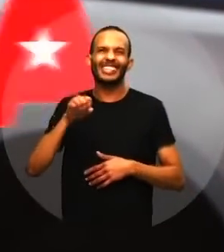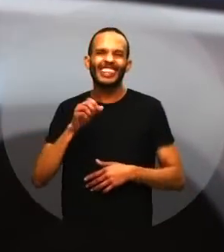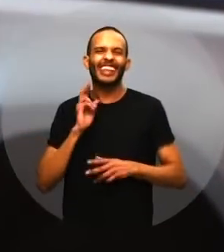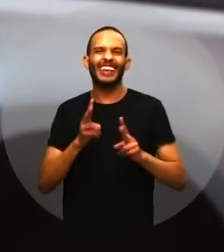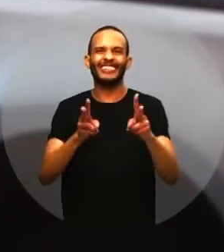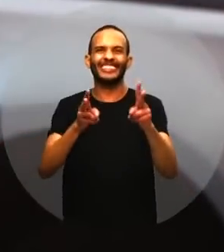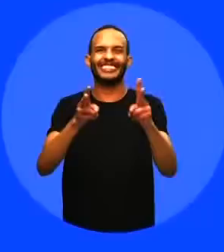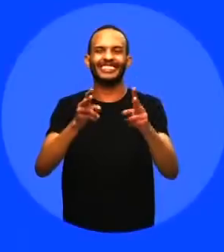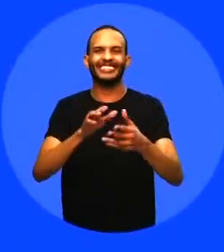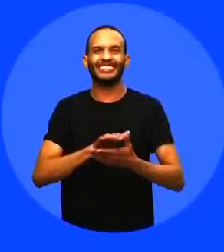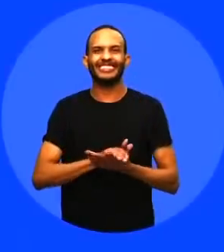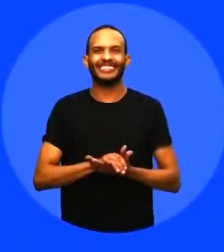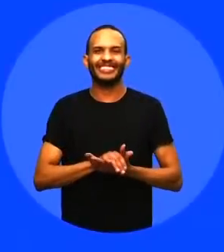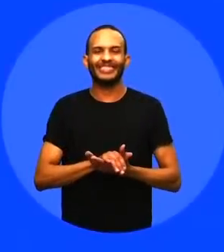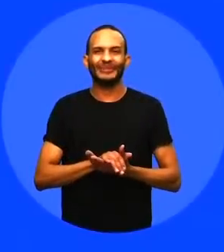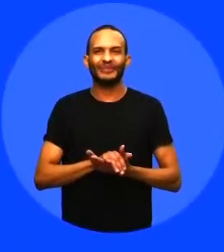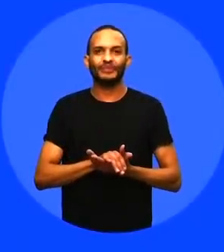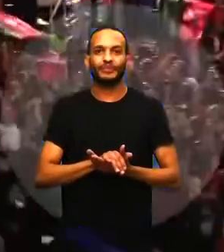Sempre